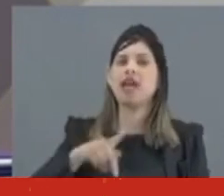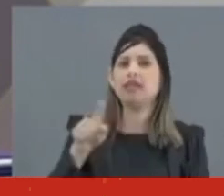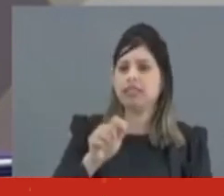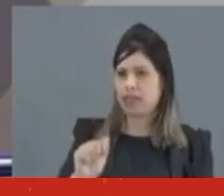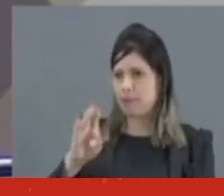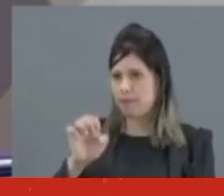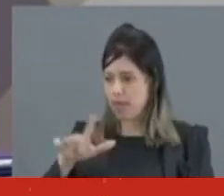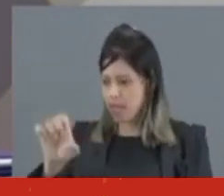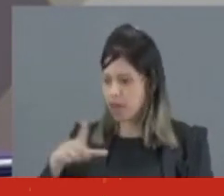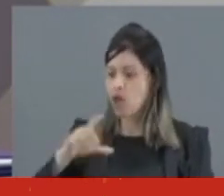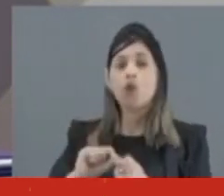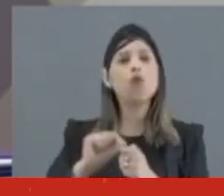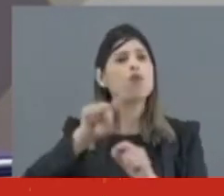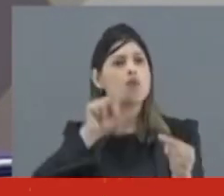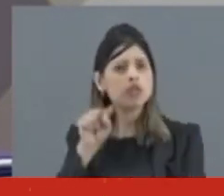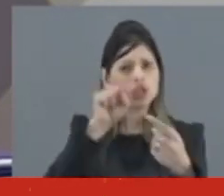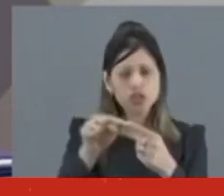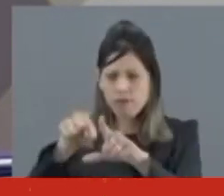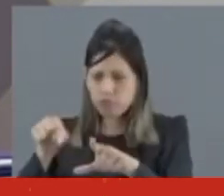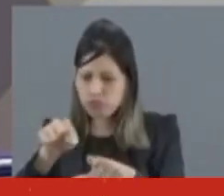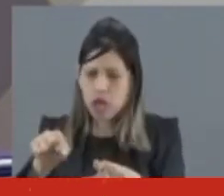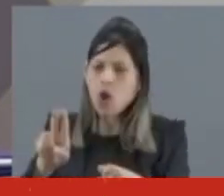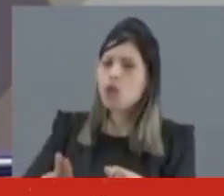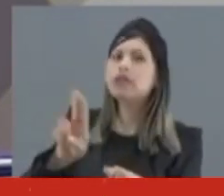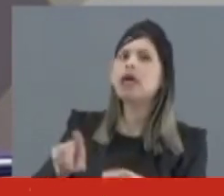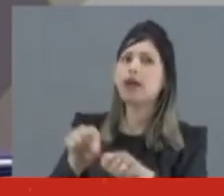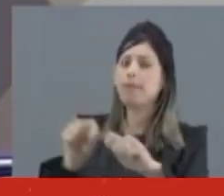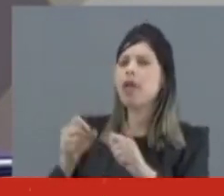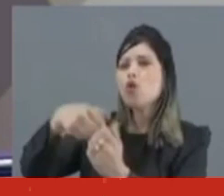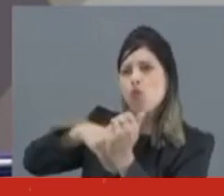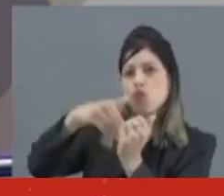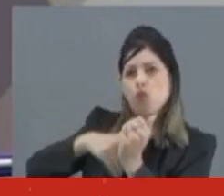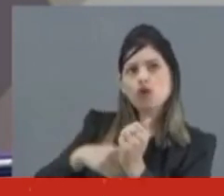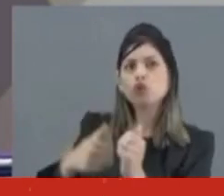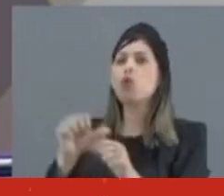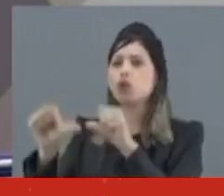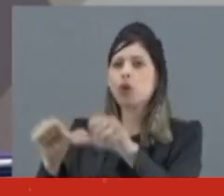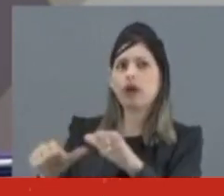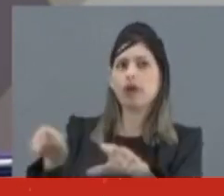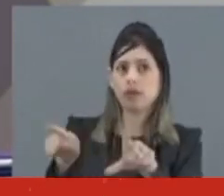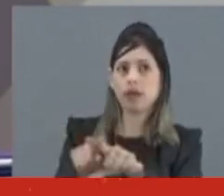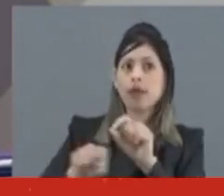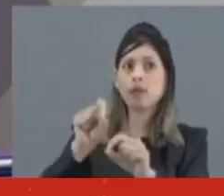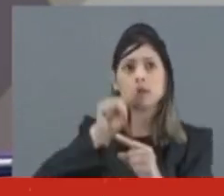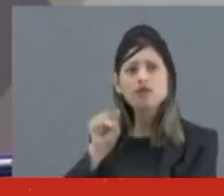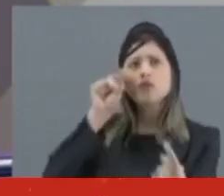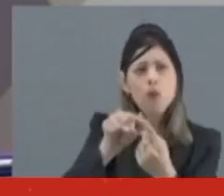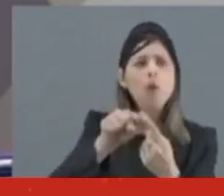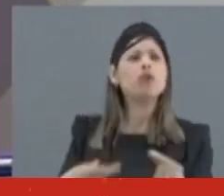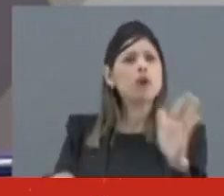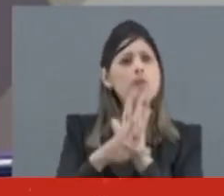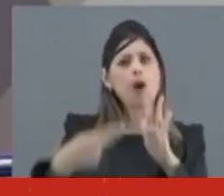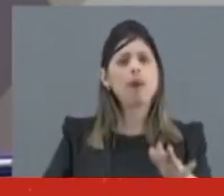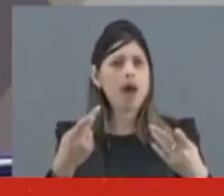suposta fraude das urnas eletrônicas. Uma delas seria a produção de um código-fonte adulterado que pudesse ser utilizada em uma urna específica para uso em propaganda